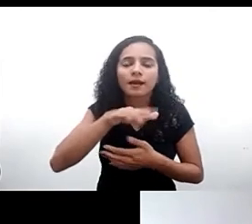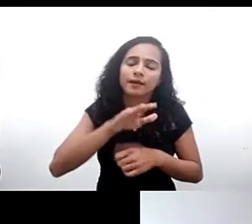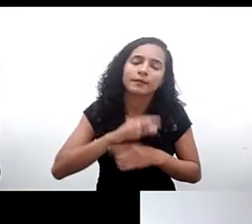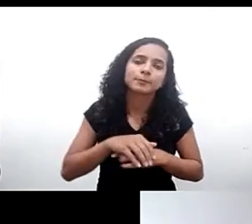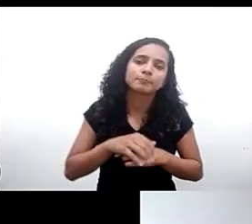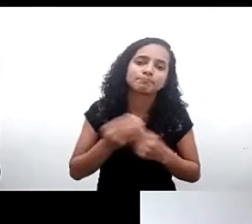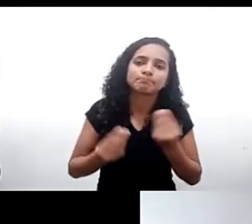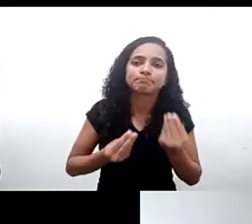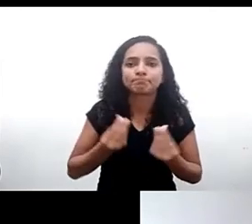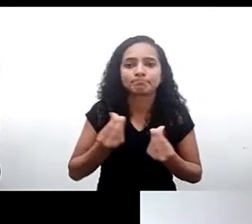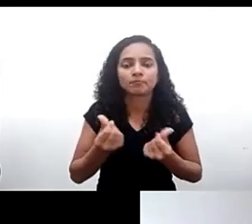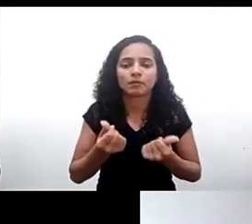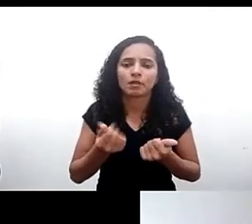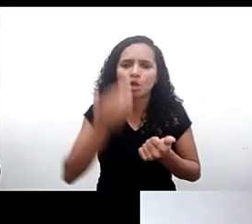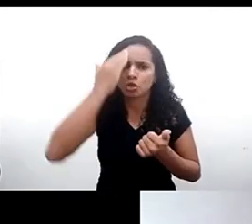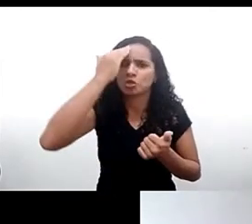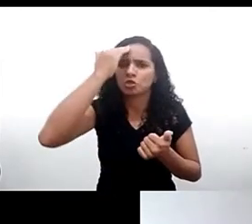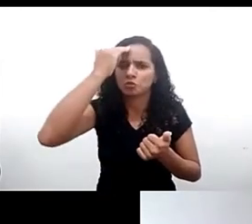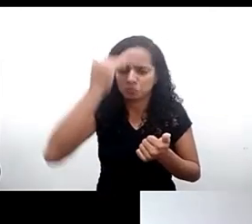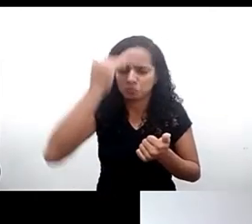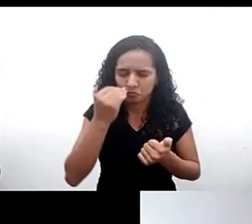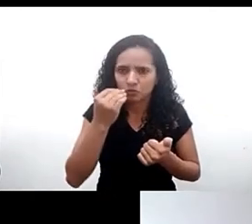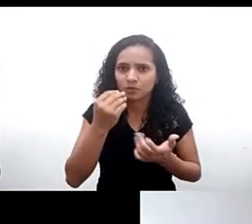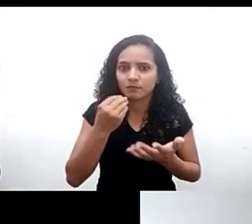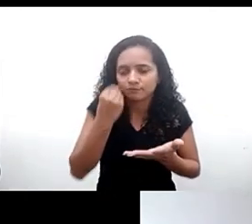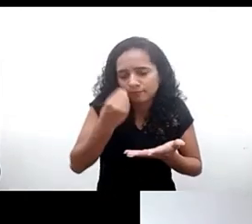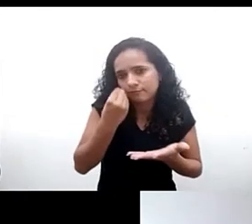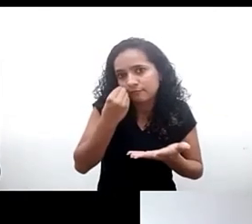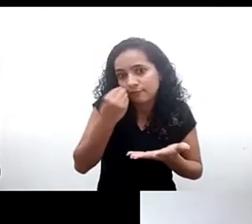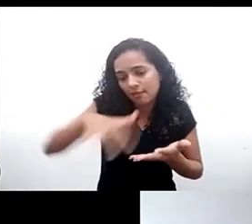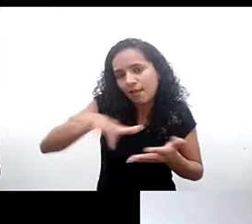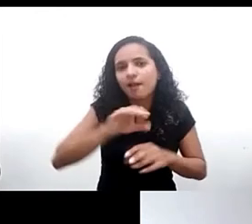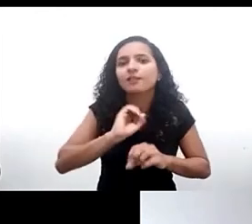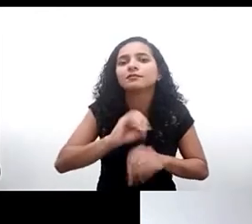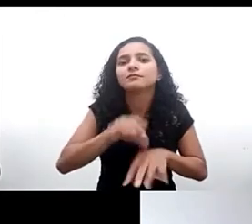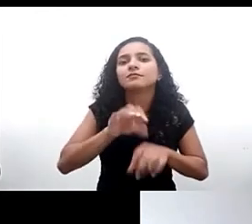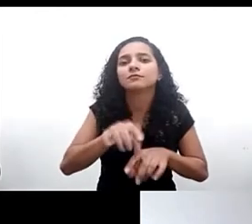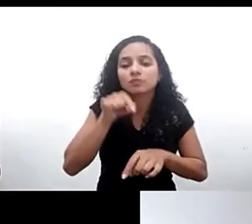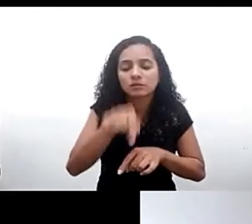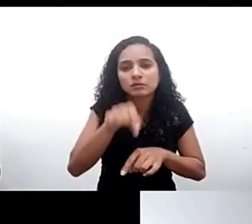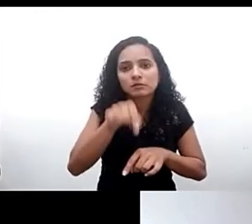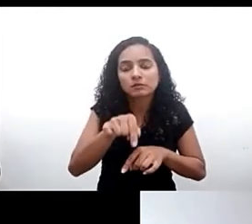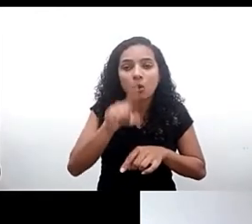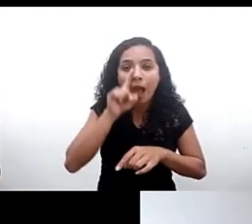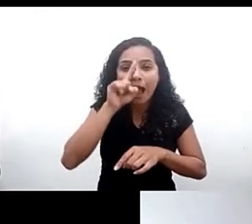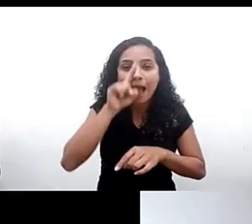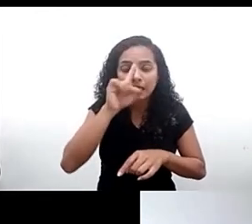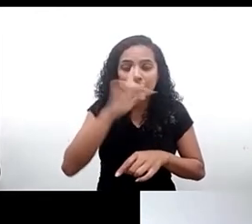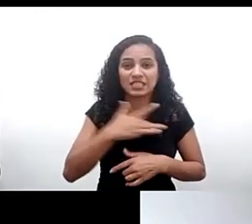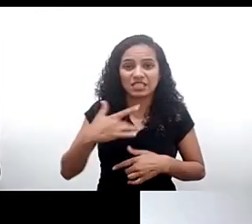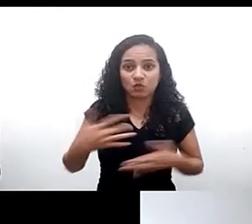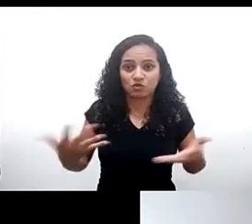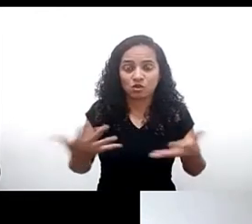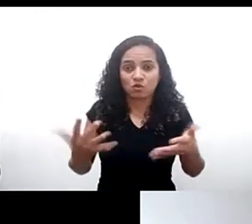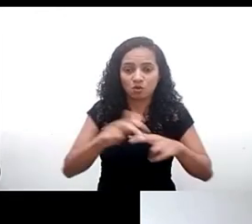e onde eu tenho mais expertise que é da educação a partir da crise sanitária que nós estamos vivendo